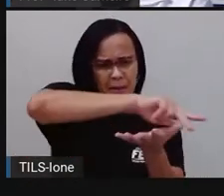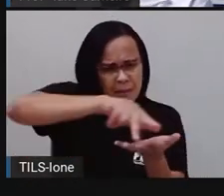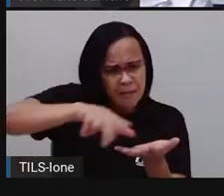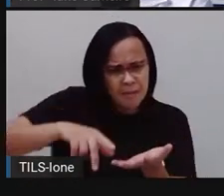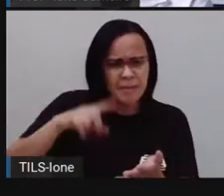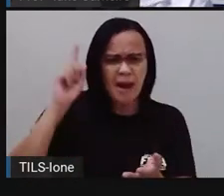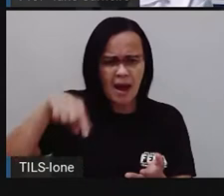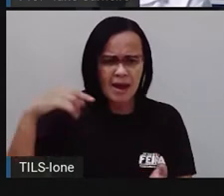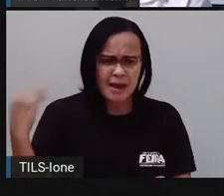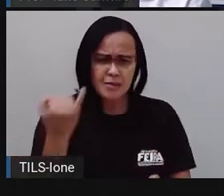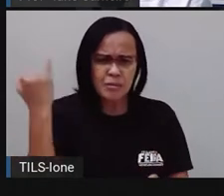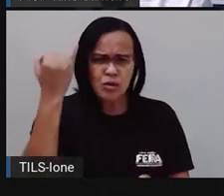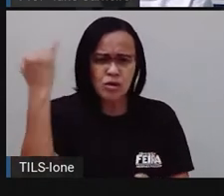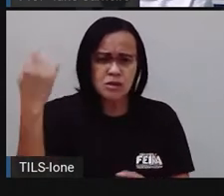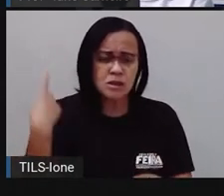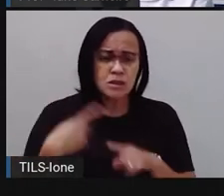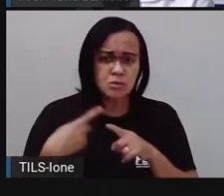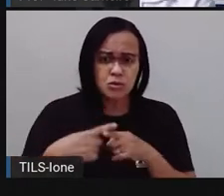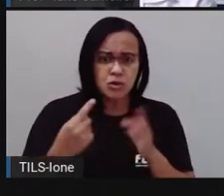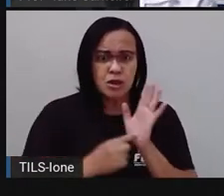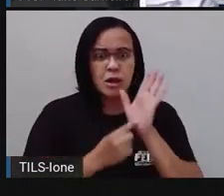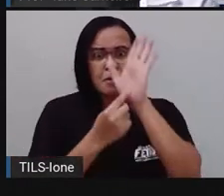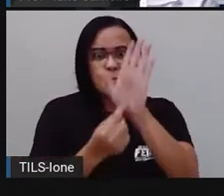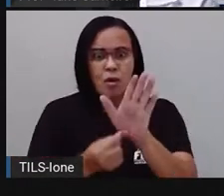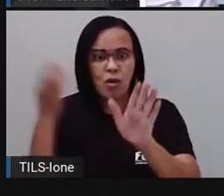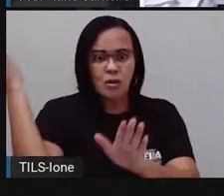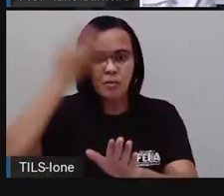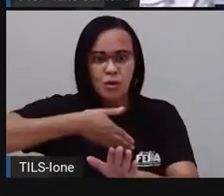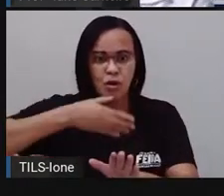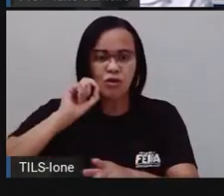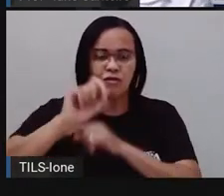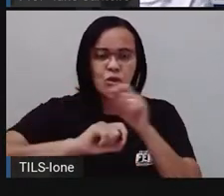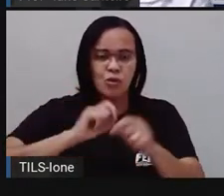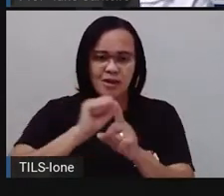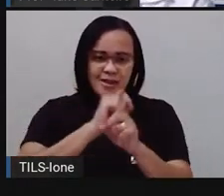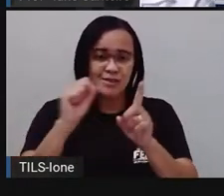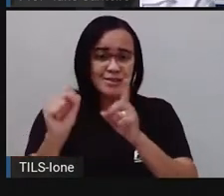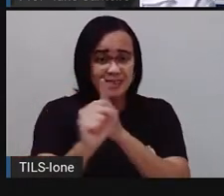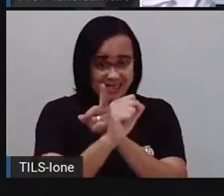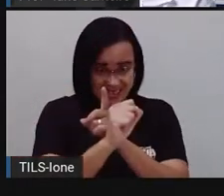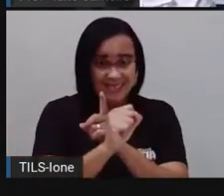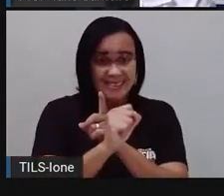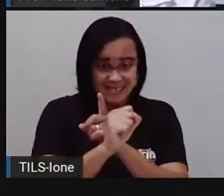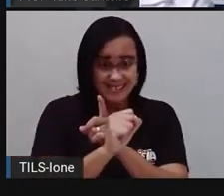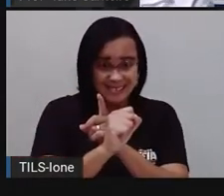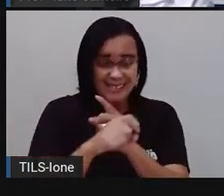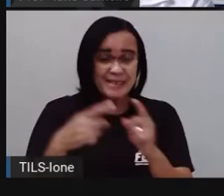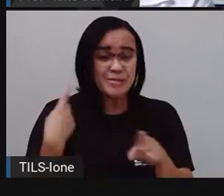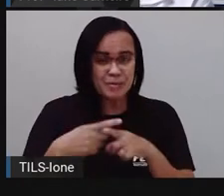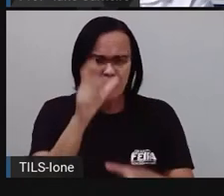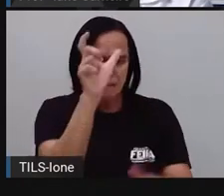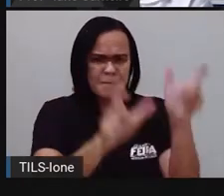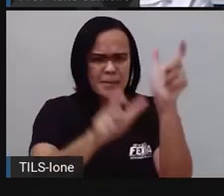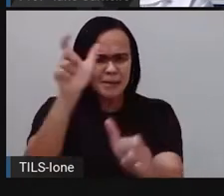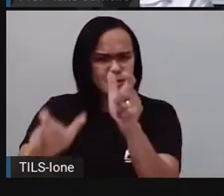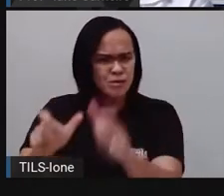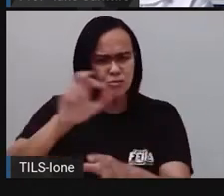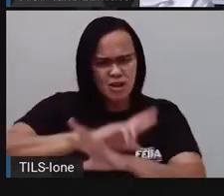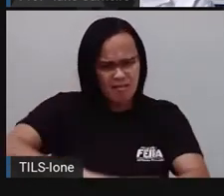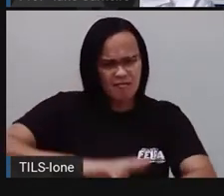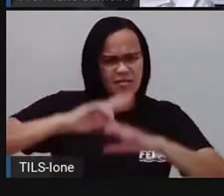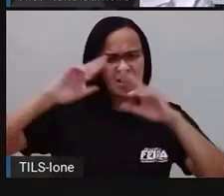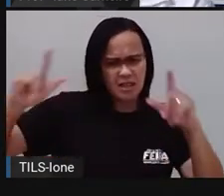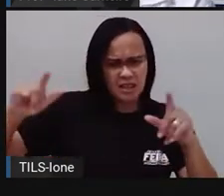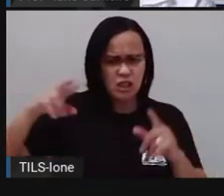sociedade, né? Afinal, somos compostos por pessoas de diferentes histórias, crenças, raças e